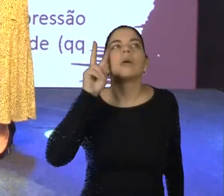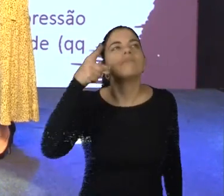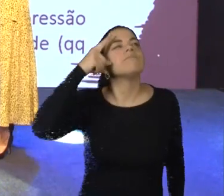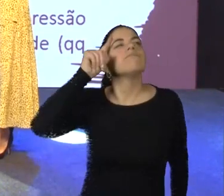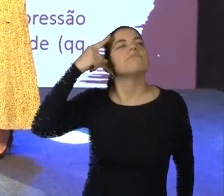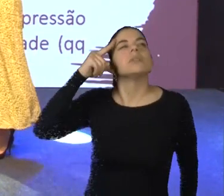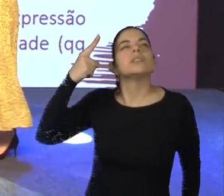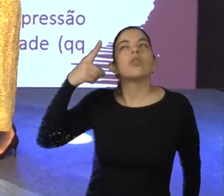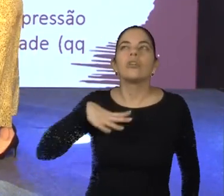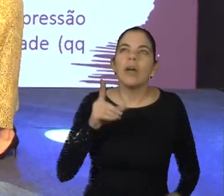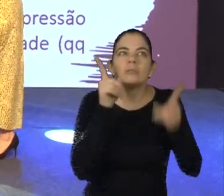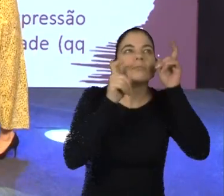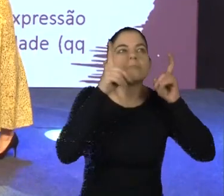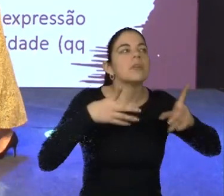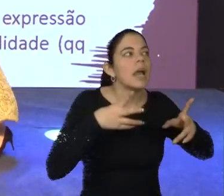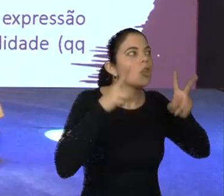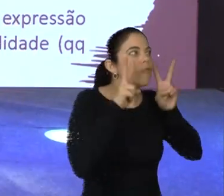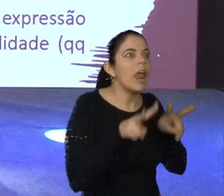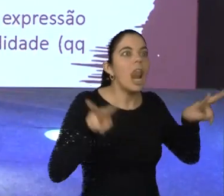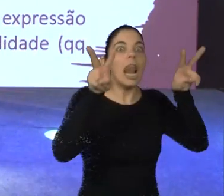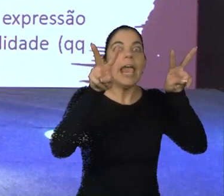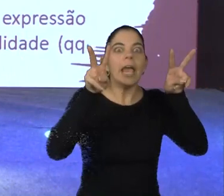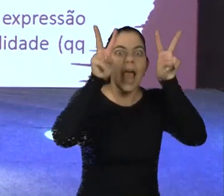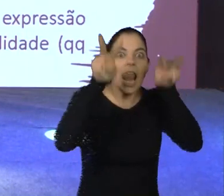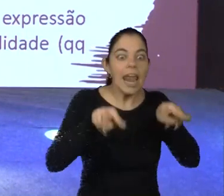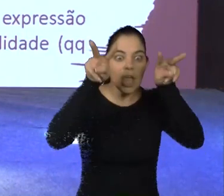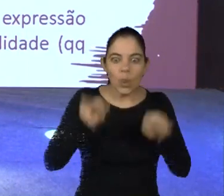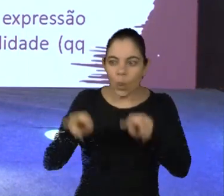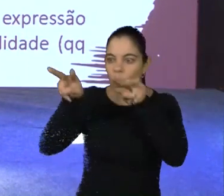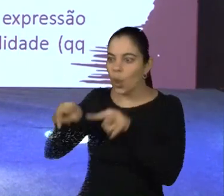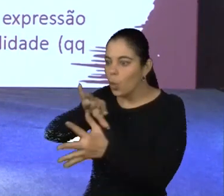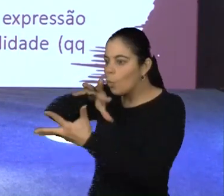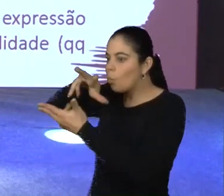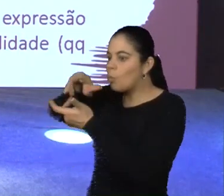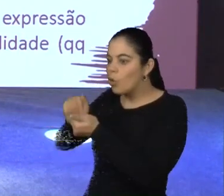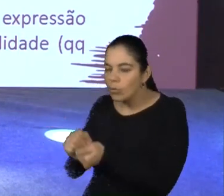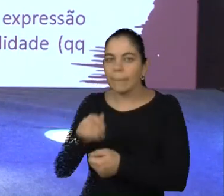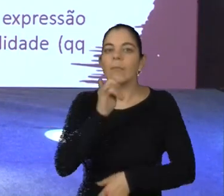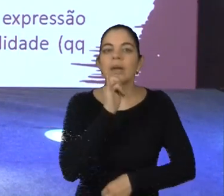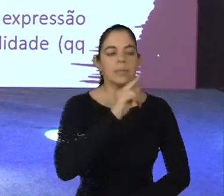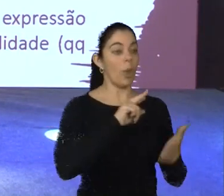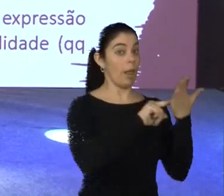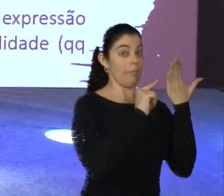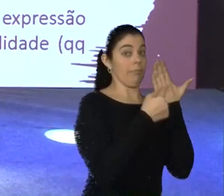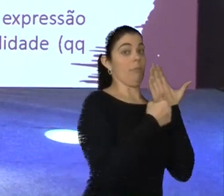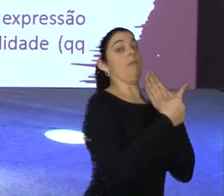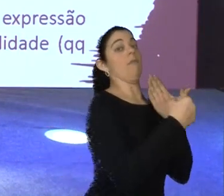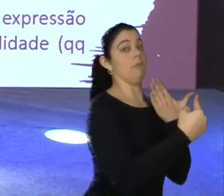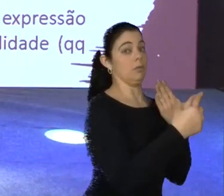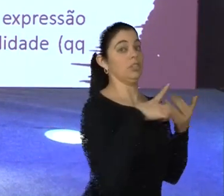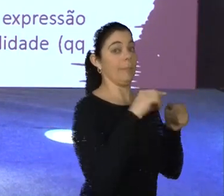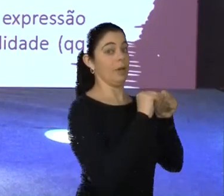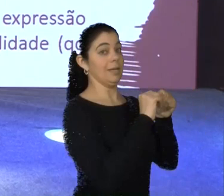se expressam. Se a gente tem, por exemplo, se a gente fizer, fazendo analogia com a partitura, as notas estão